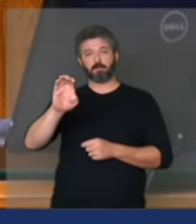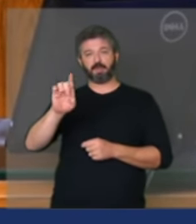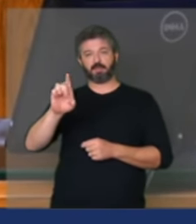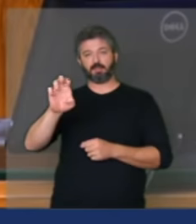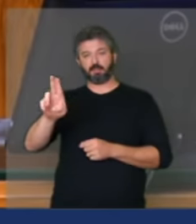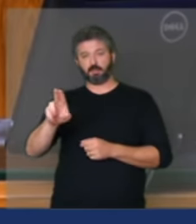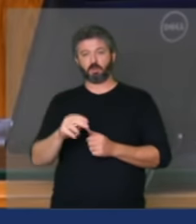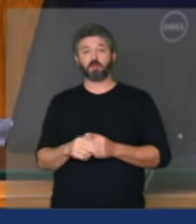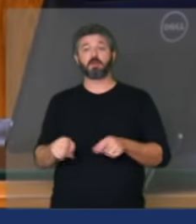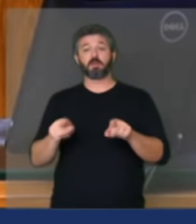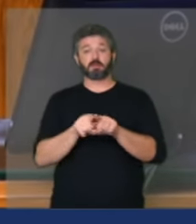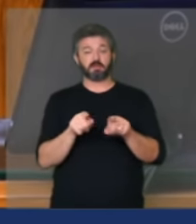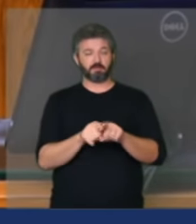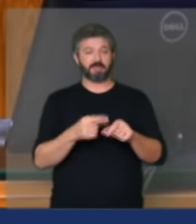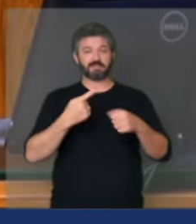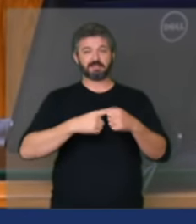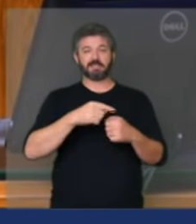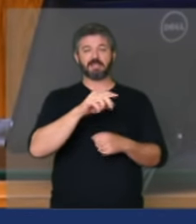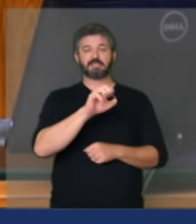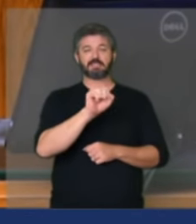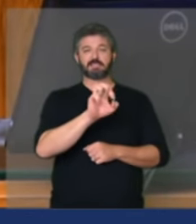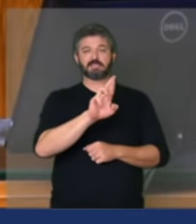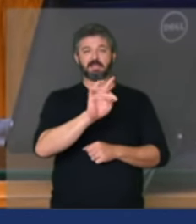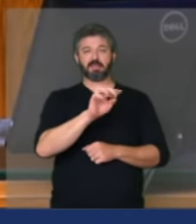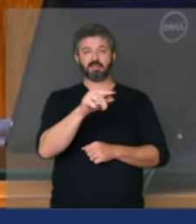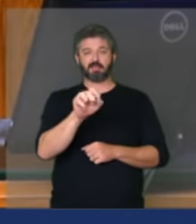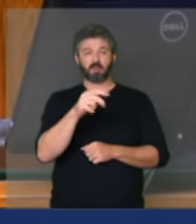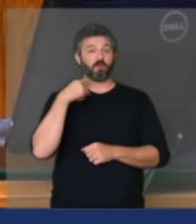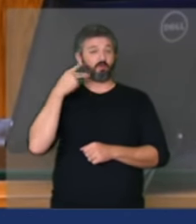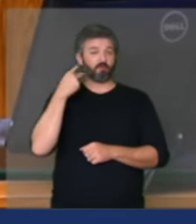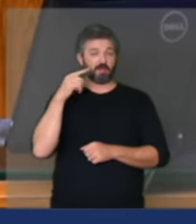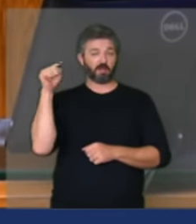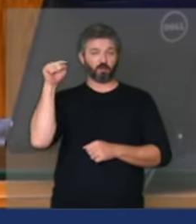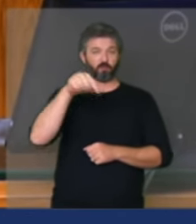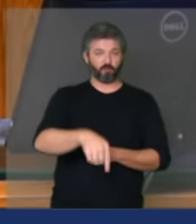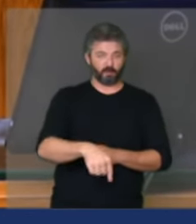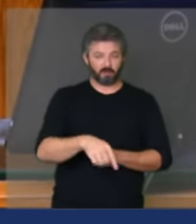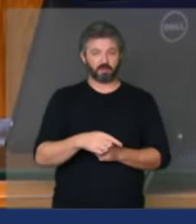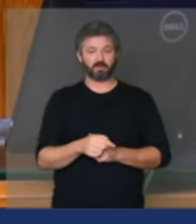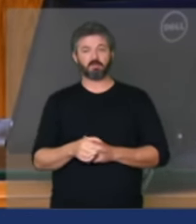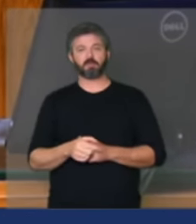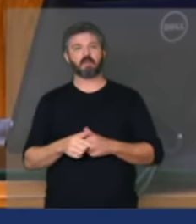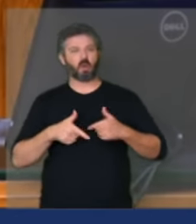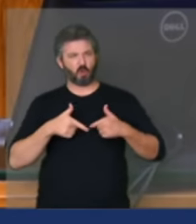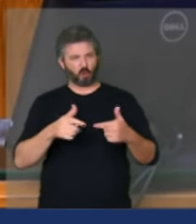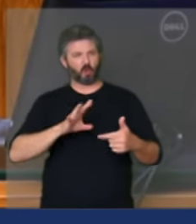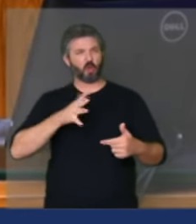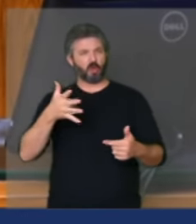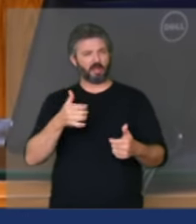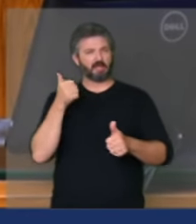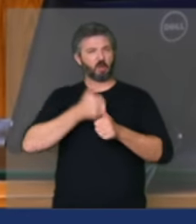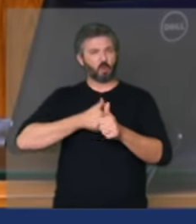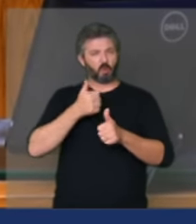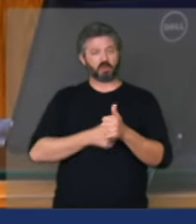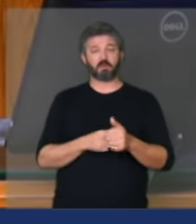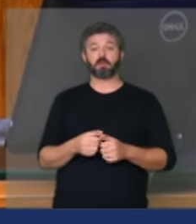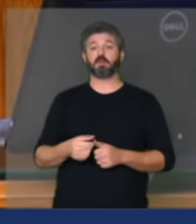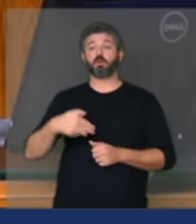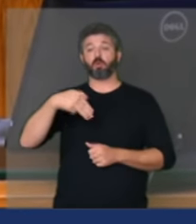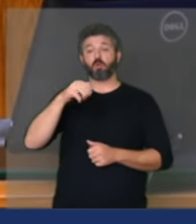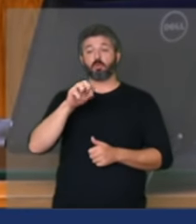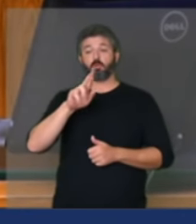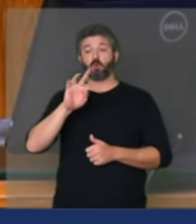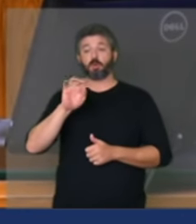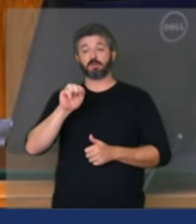Sertãozinho também está nessa casa o vereador Fred de Sertãozinho ativo batalhador o vereador Mortadela